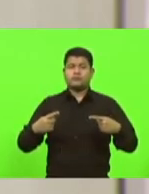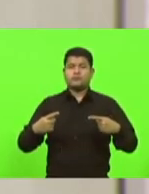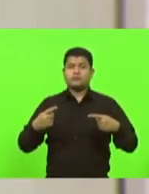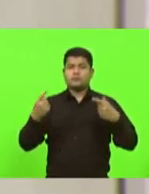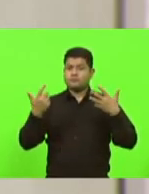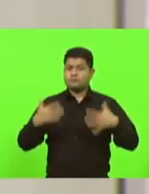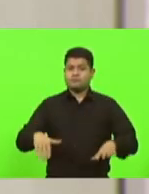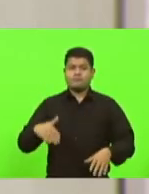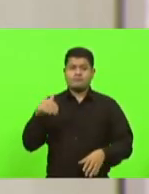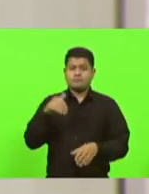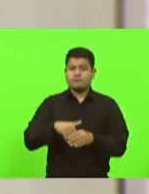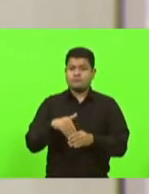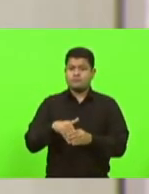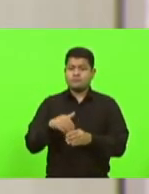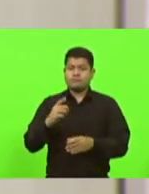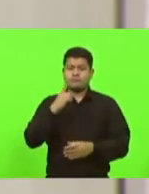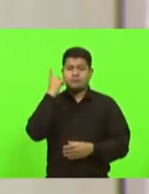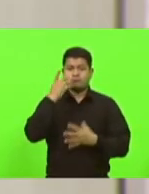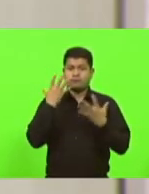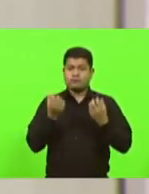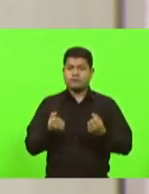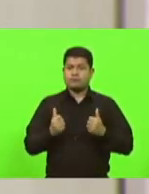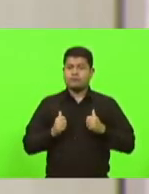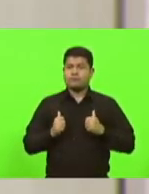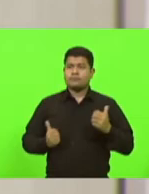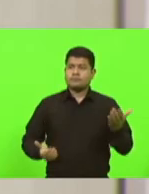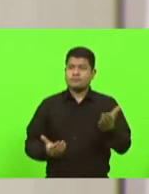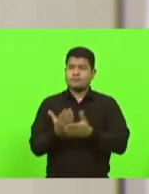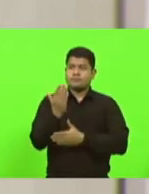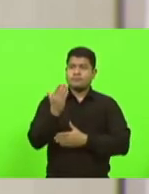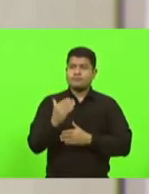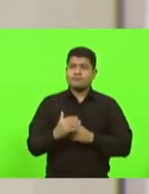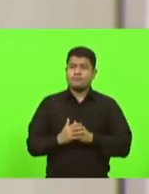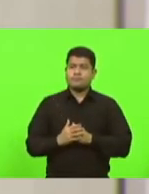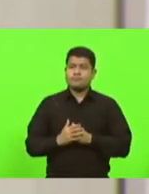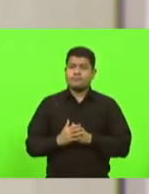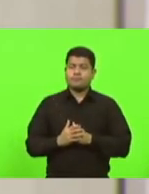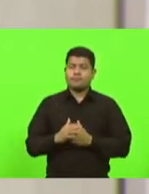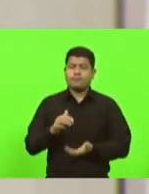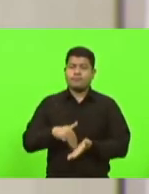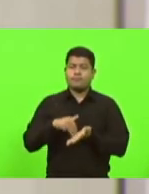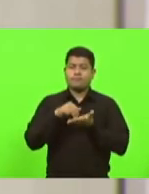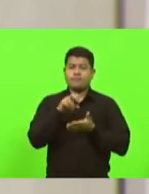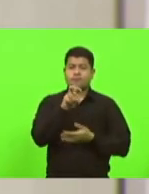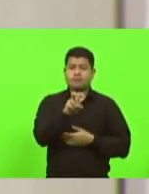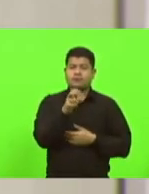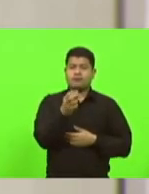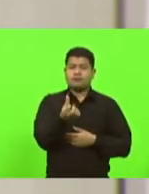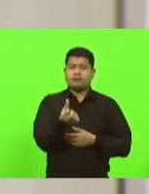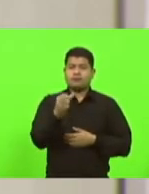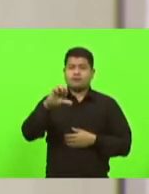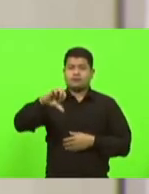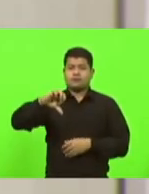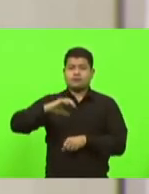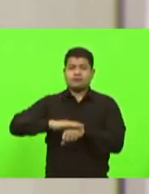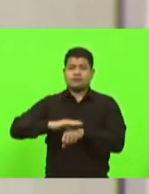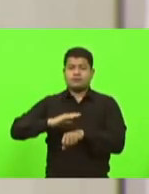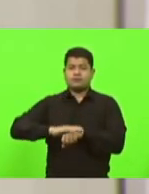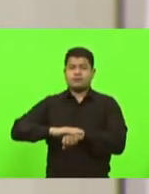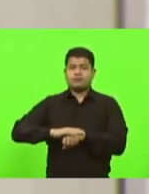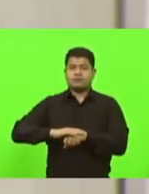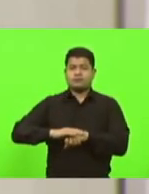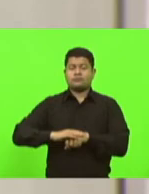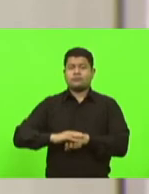Não havendo quem queira discutir, em votação. Aprovado. Moção nº 569, deputado Moacir